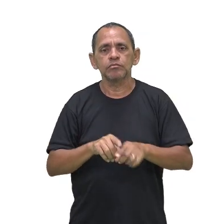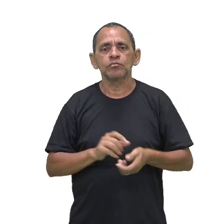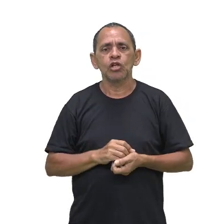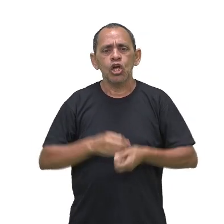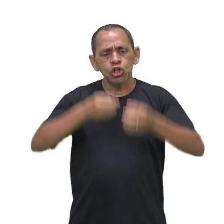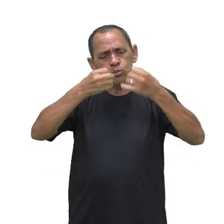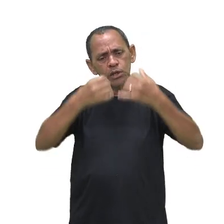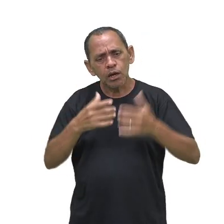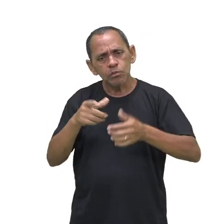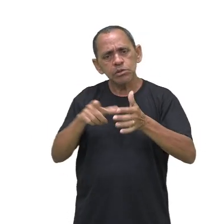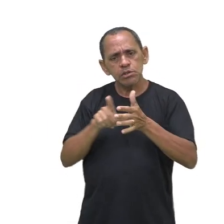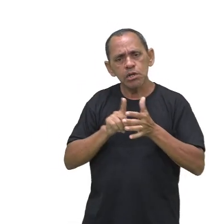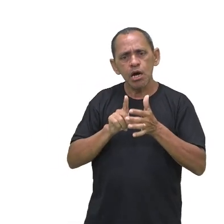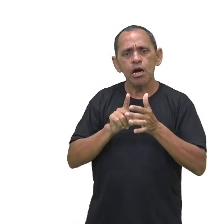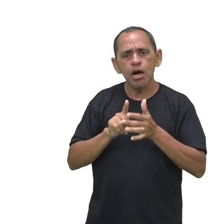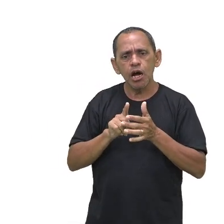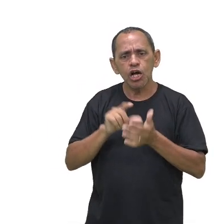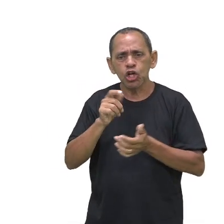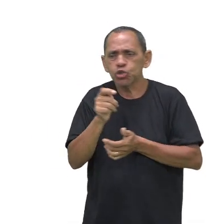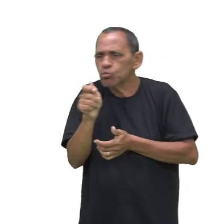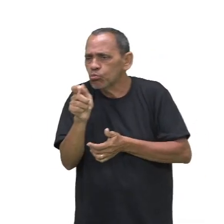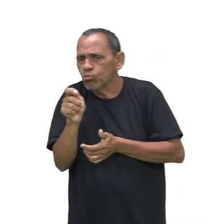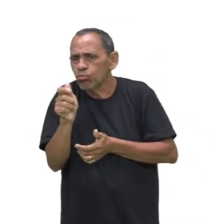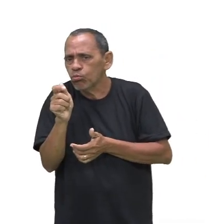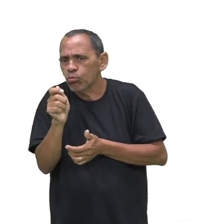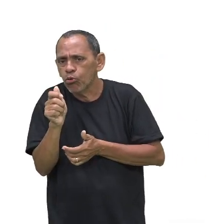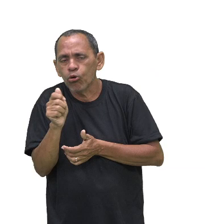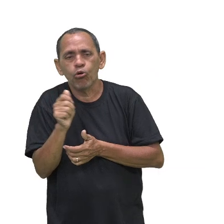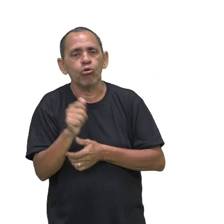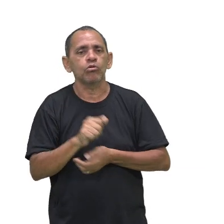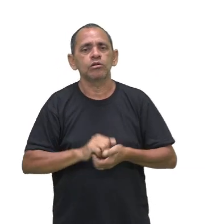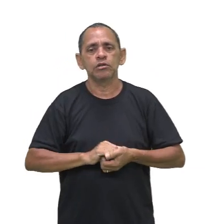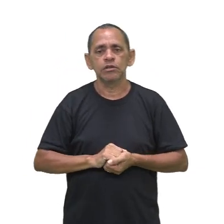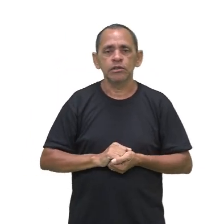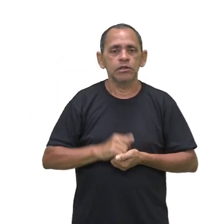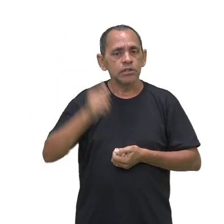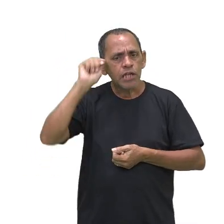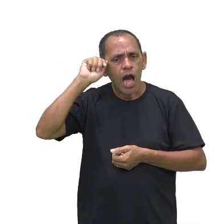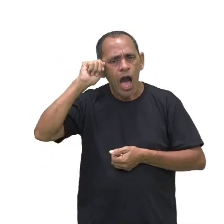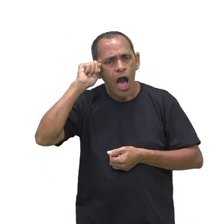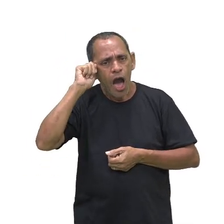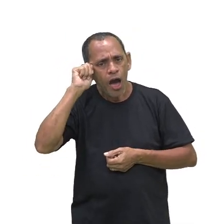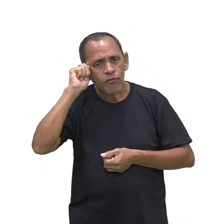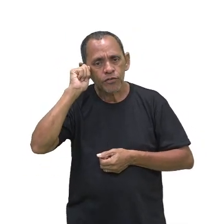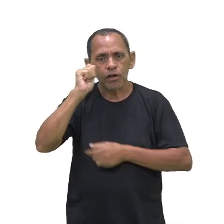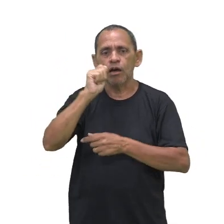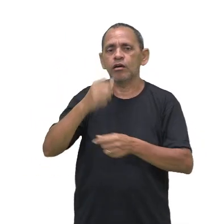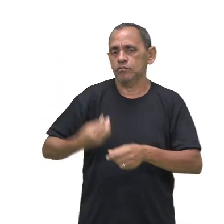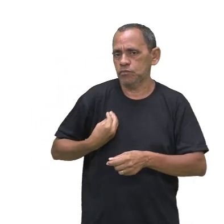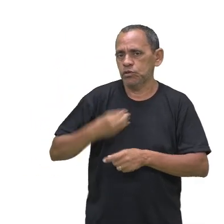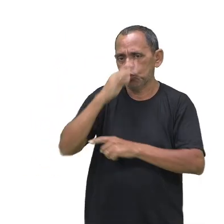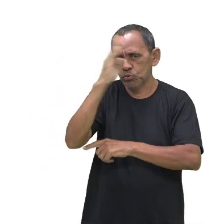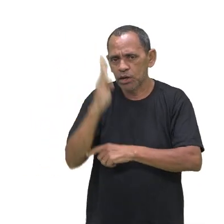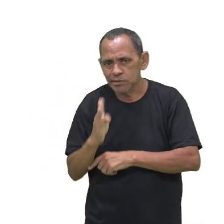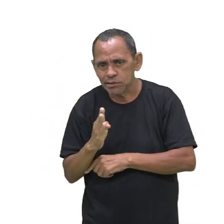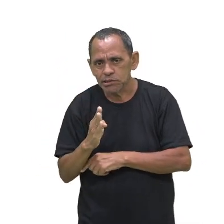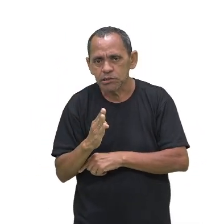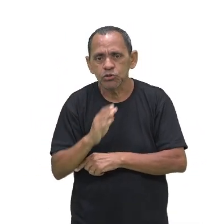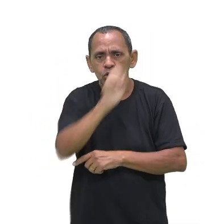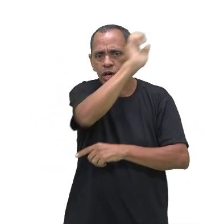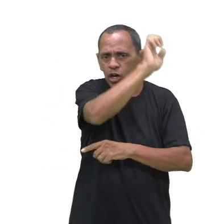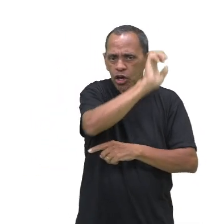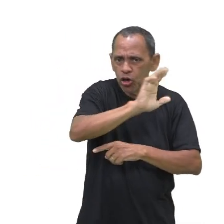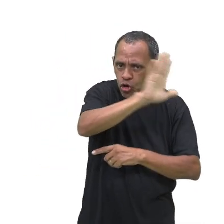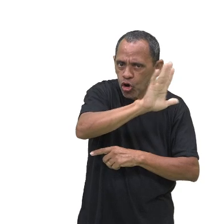pedacinho da África está na Europa, um pedacinho da África está no Brasil, é porque possibilitou essa troca de